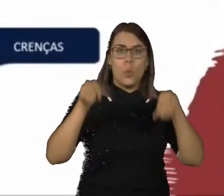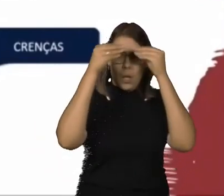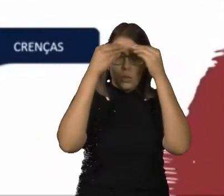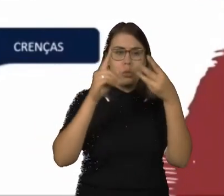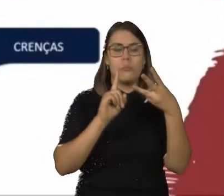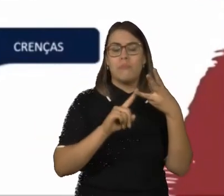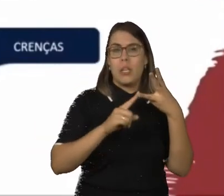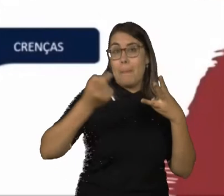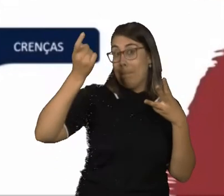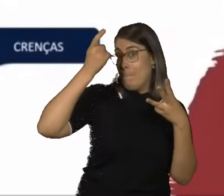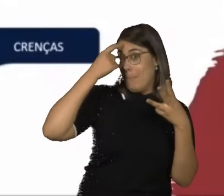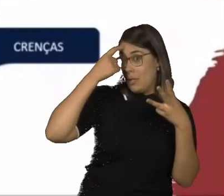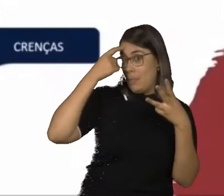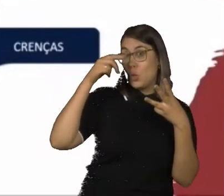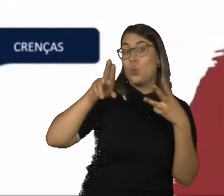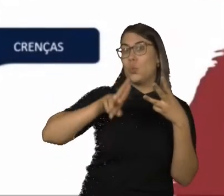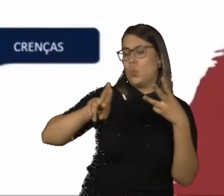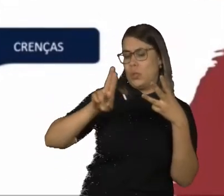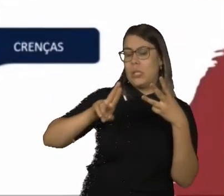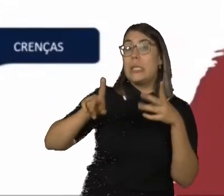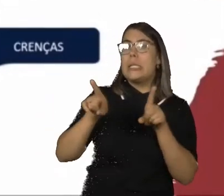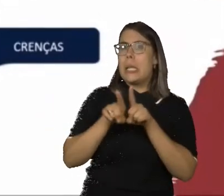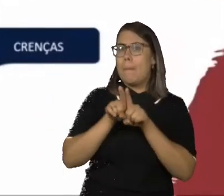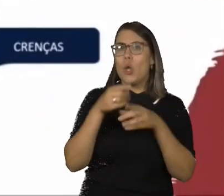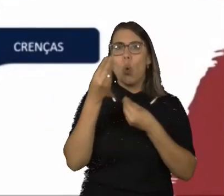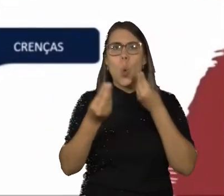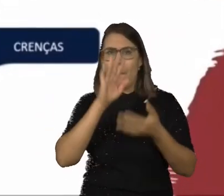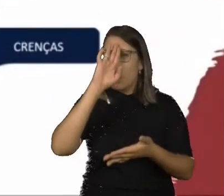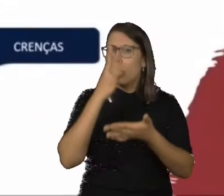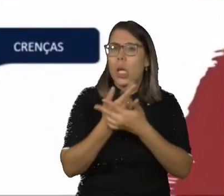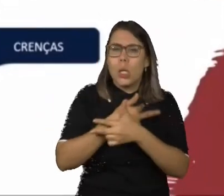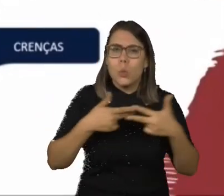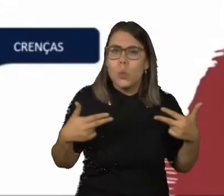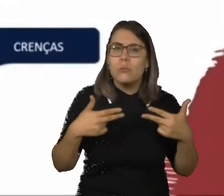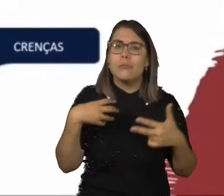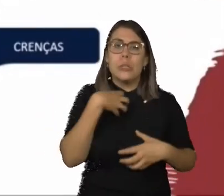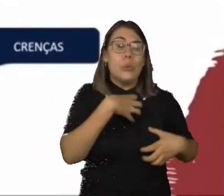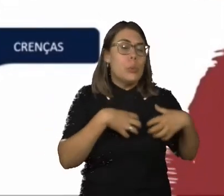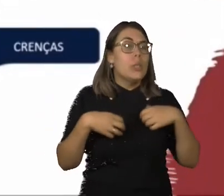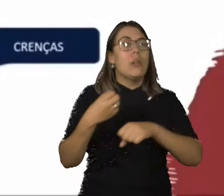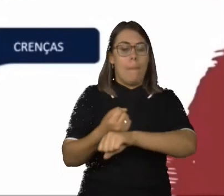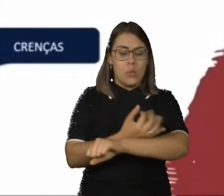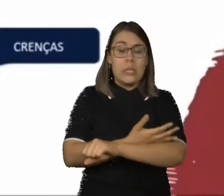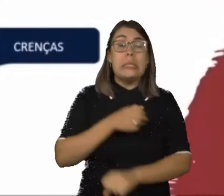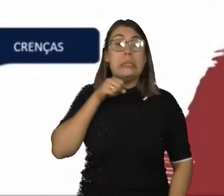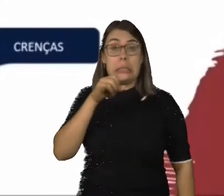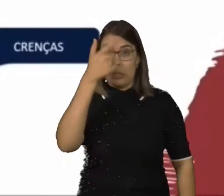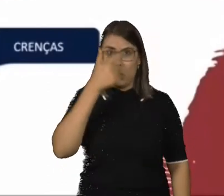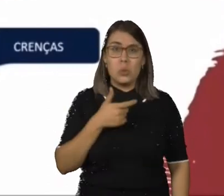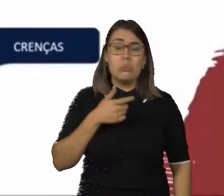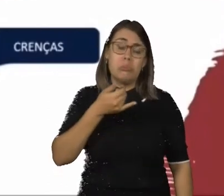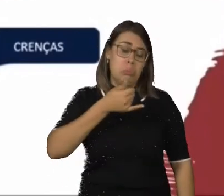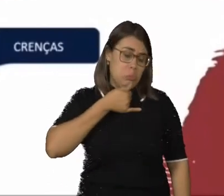os pensamentos que nós utilizamos e as crenças criam dentro de nós estados emocionais. Se eu sou uma pessoa que eu sempre